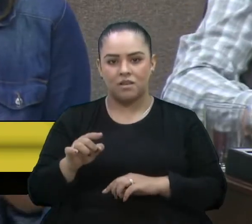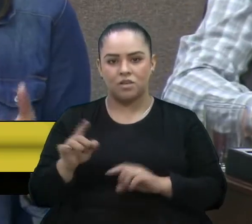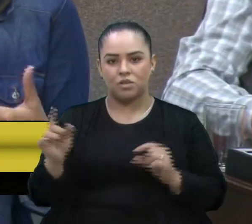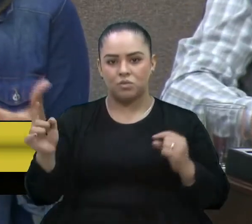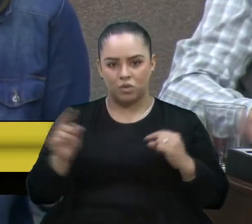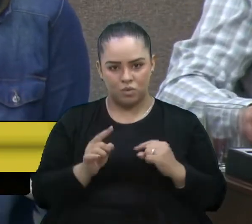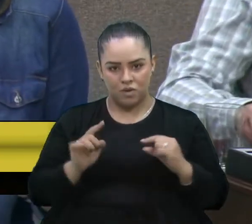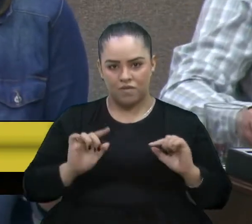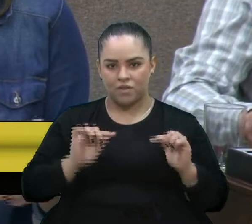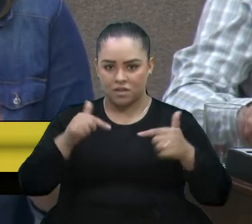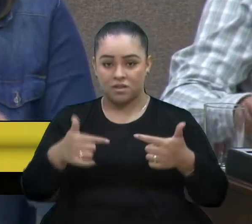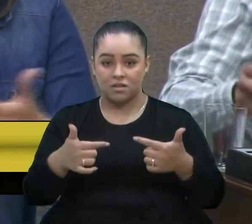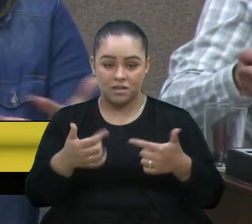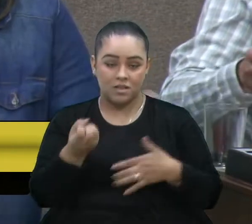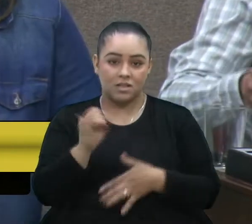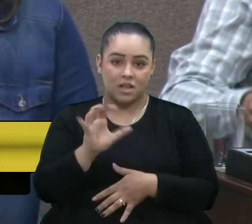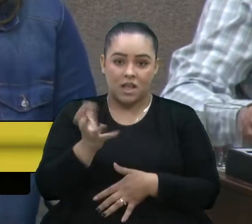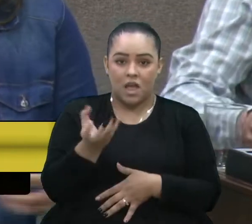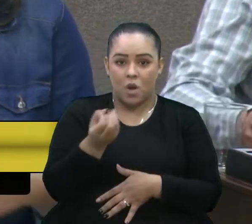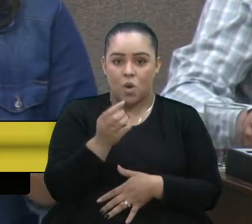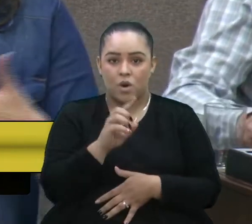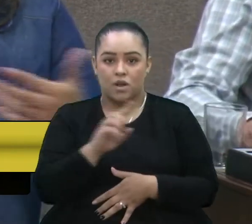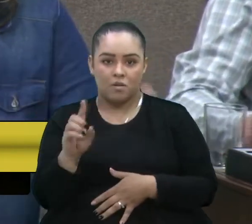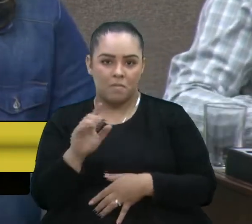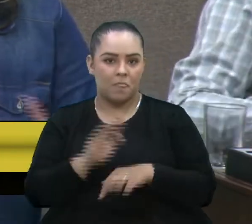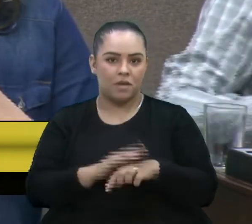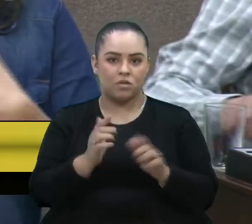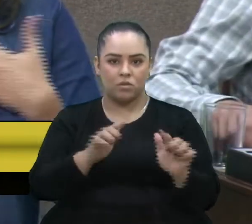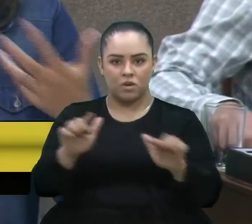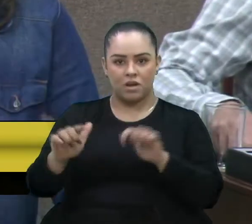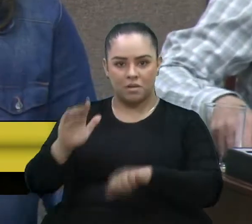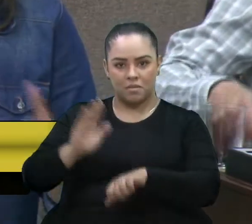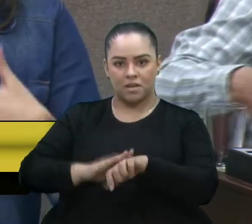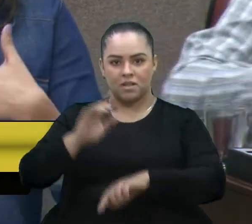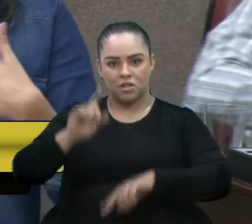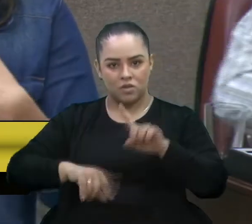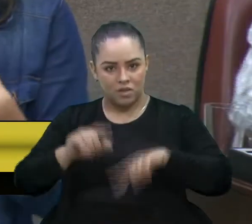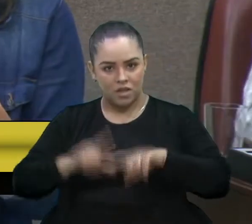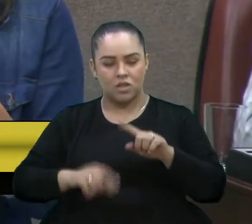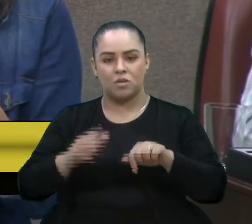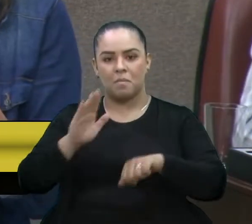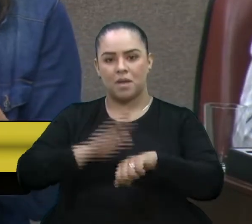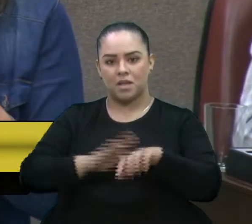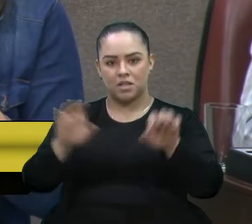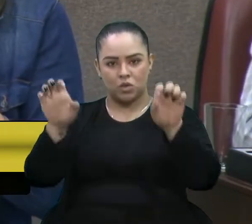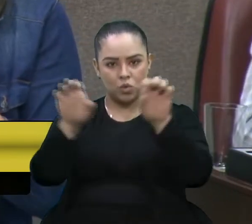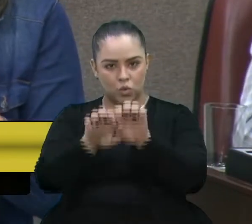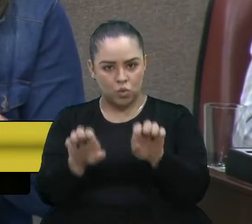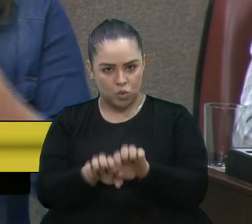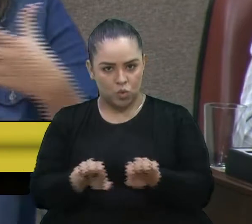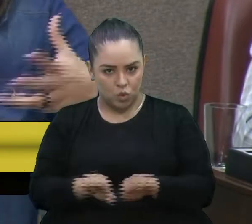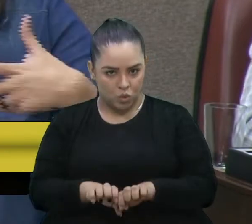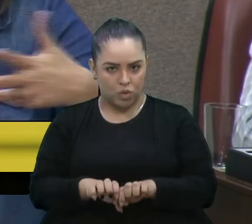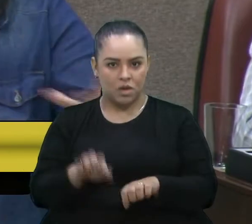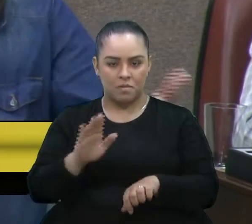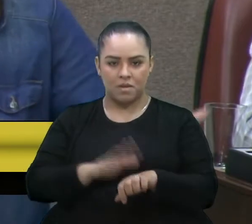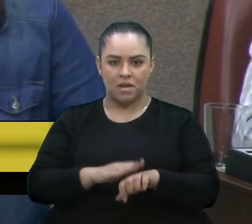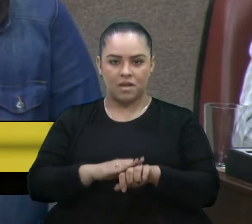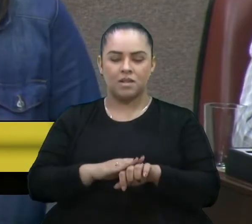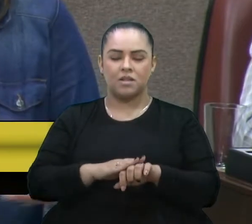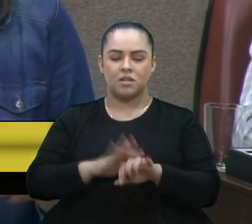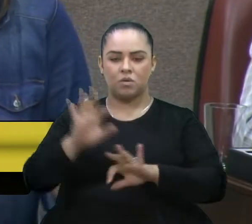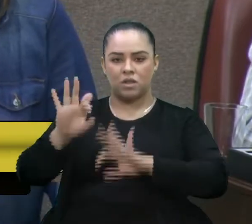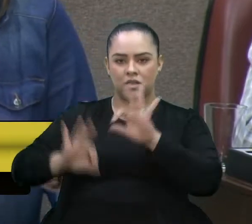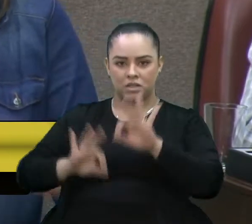é. Porque, querendo ou não, maior perímetro urbano, mais serviços, mais estrutura, mais infraestrutura, você vai ter que